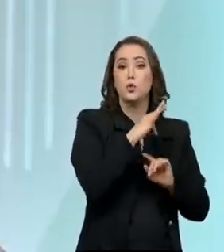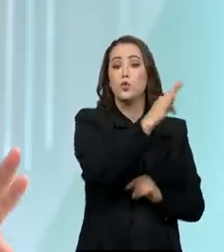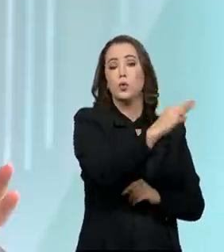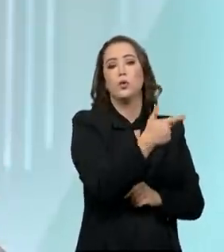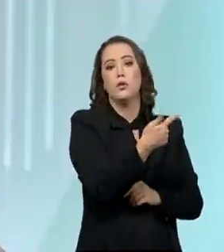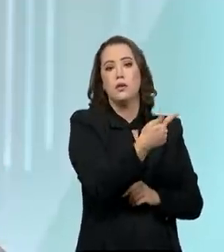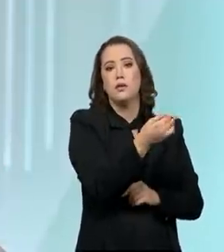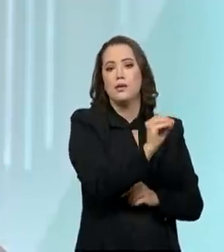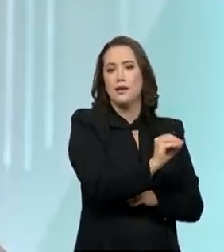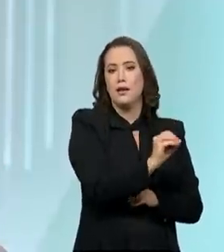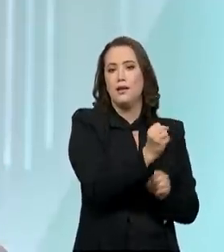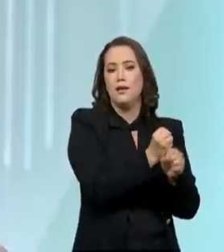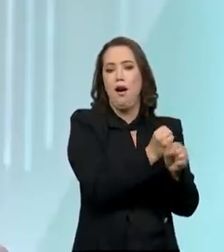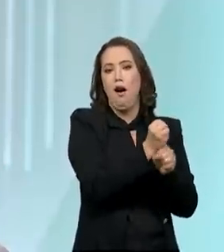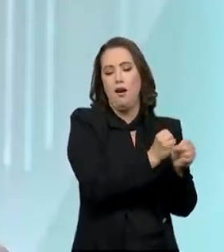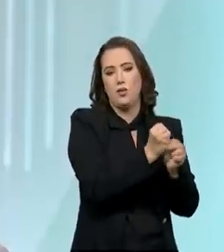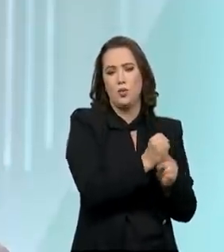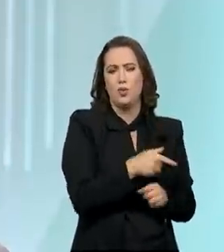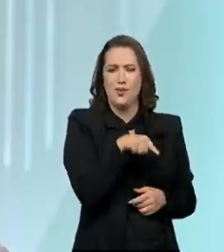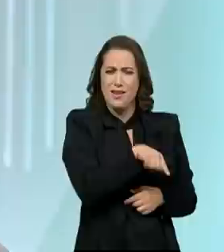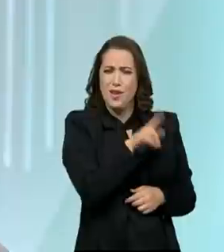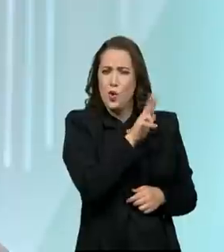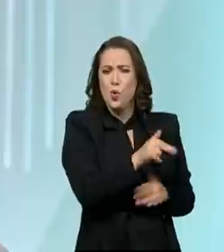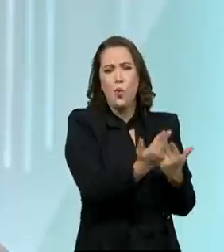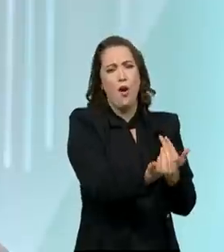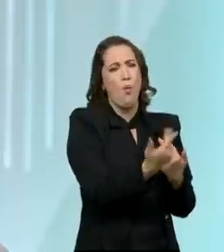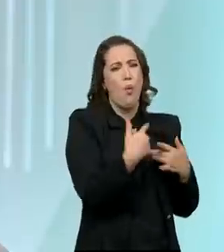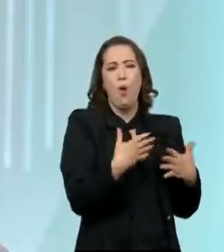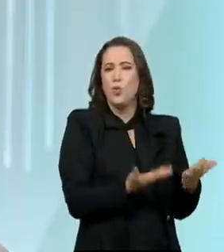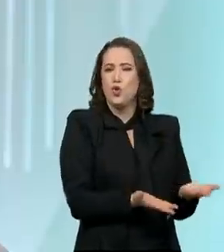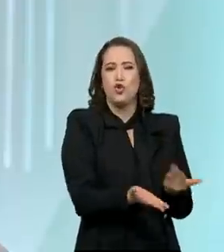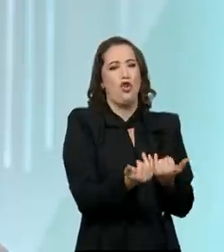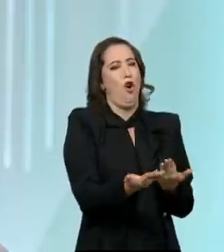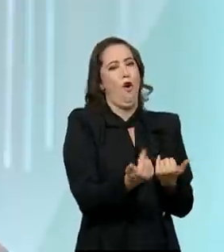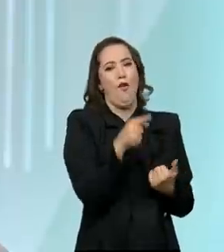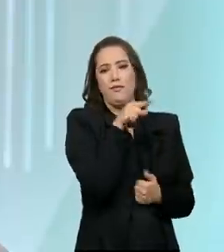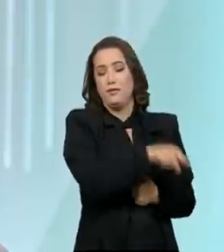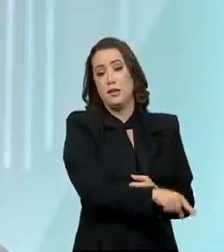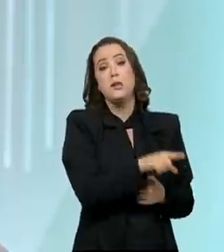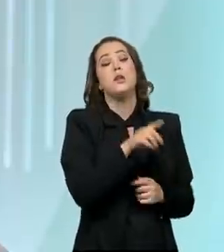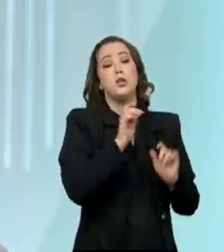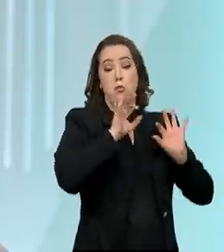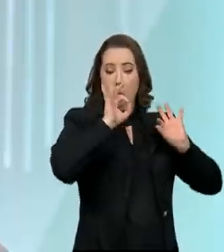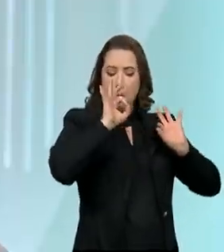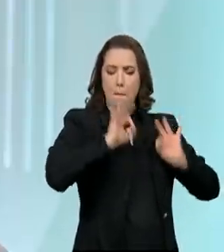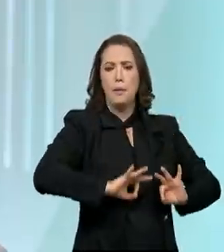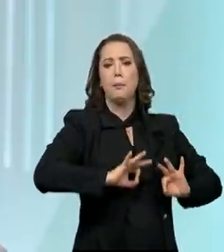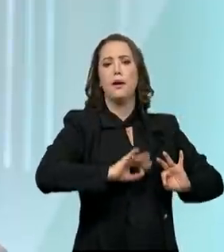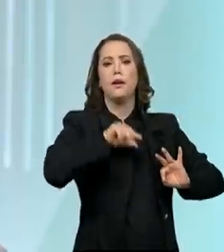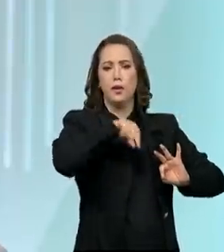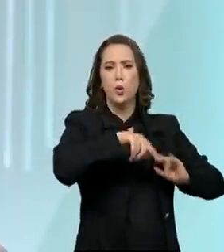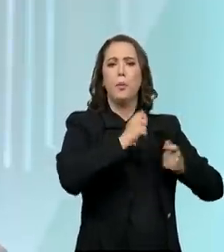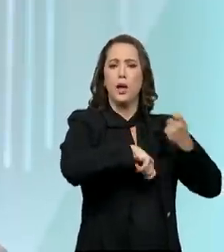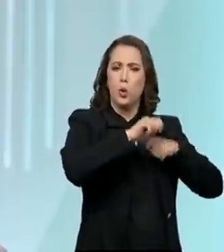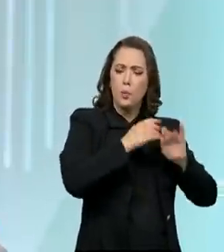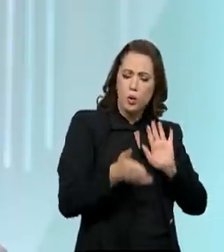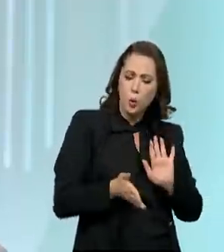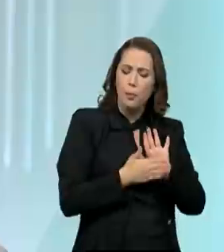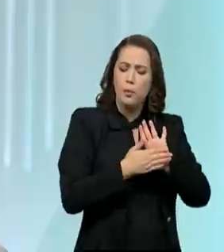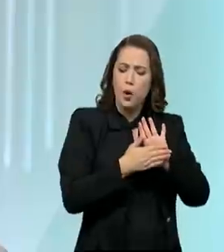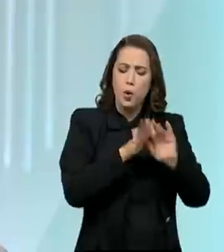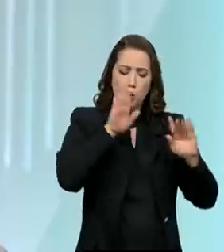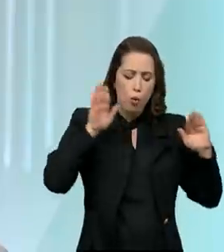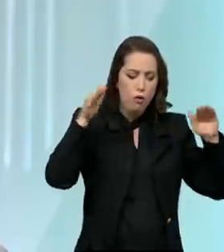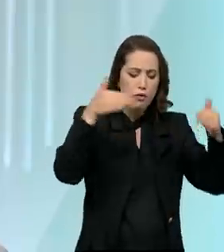BNDES nunca teve tão jovem, nunca teve tão moderno. O banco, ele está pronto para essa nova economia, a economia do propósito, a economia que foca no